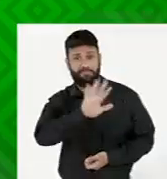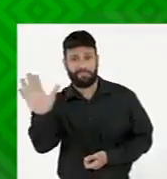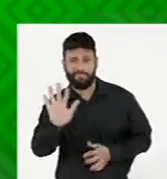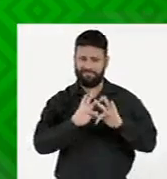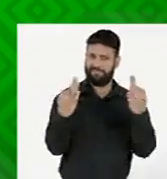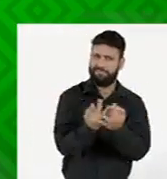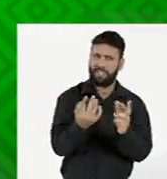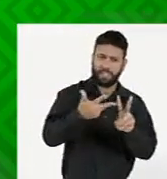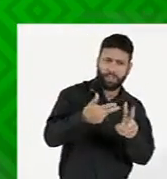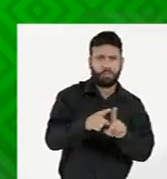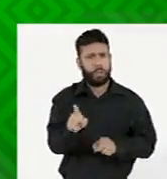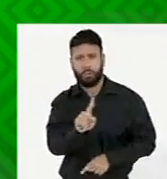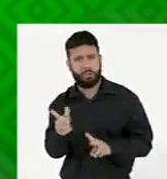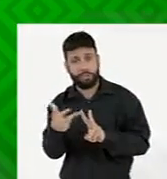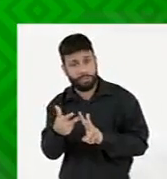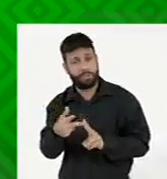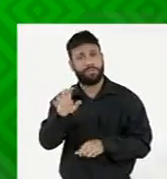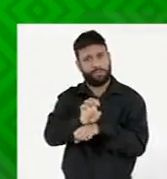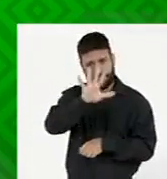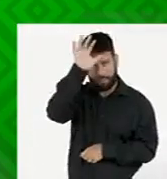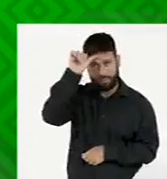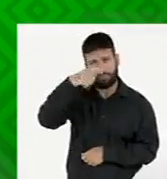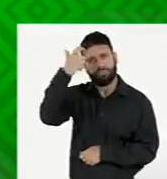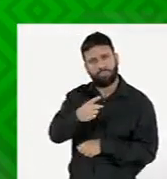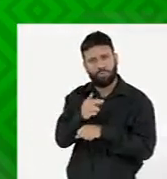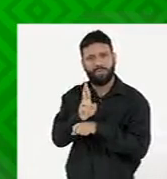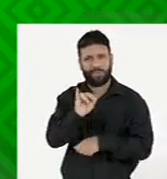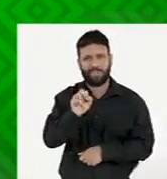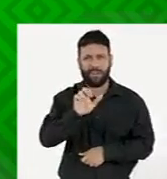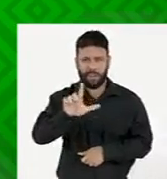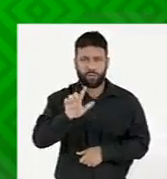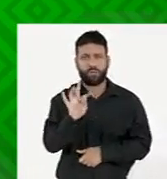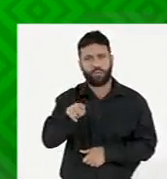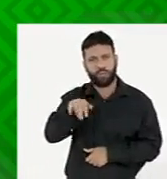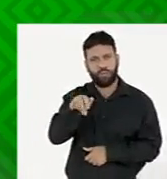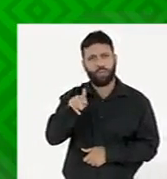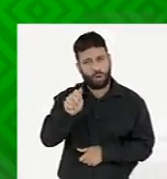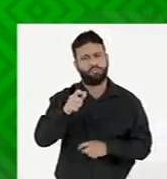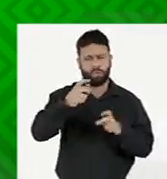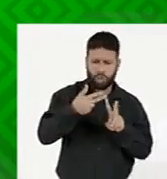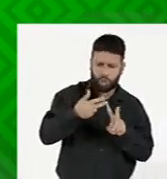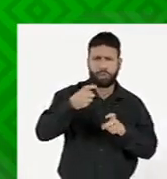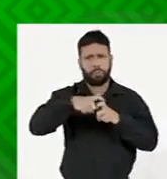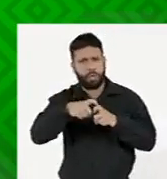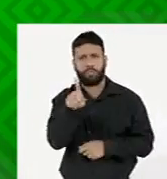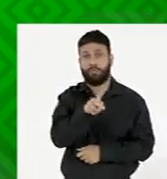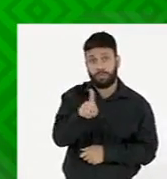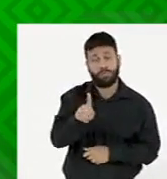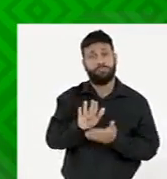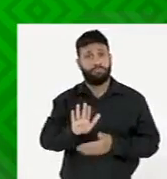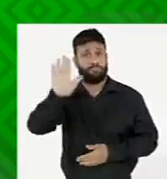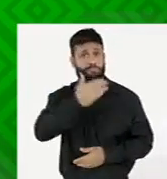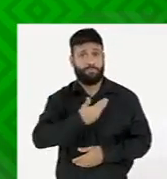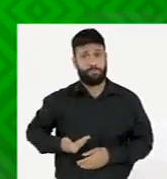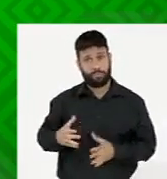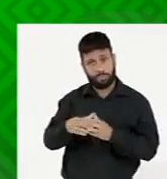Olá caros parentes indígenas e não indígenas do Amazonas. Eu sou doutor Israel Tuiuca. Indígena, médico, professor. Candidato